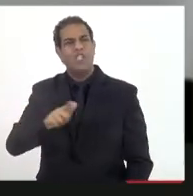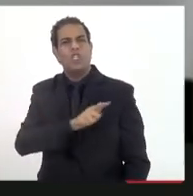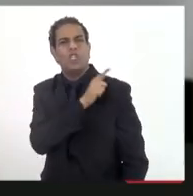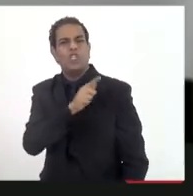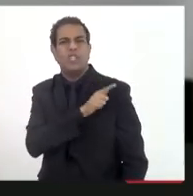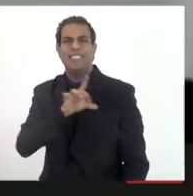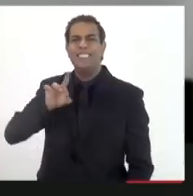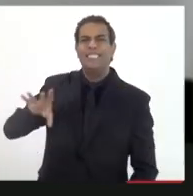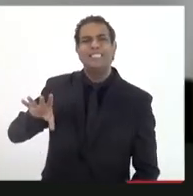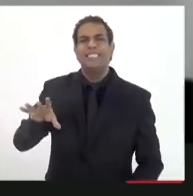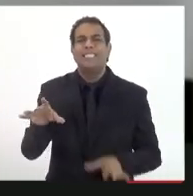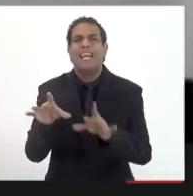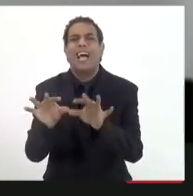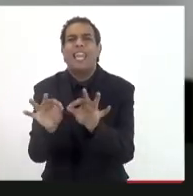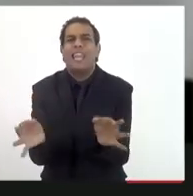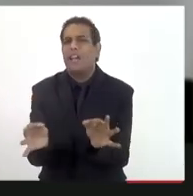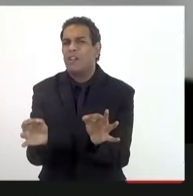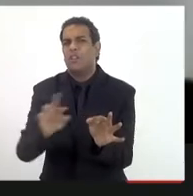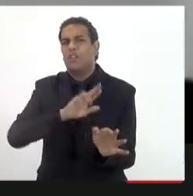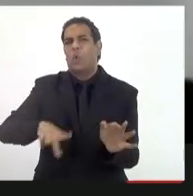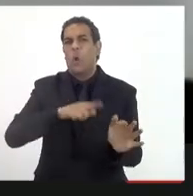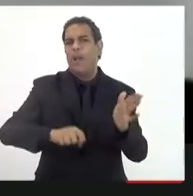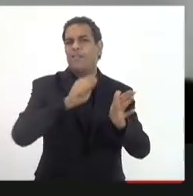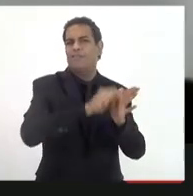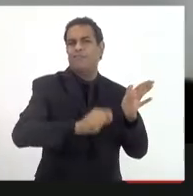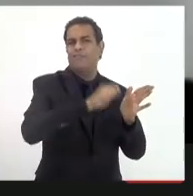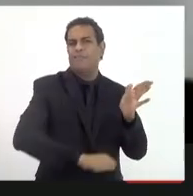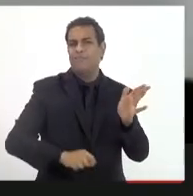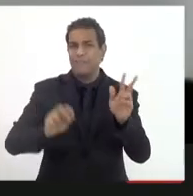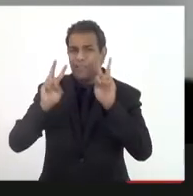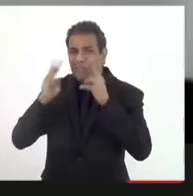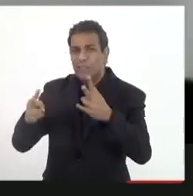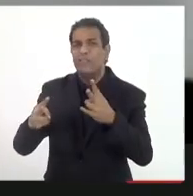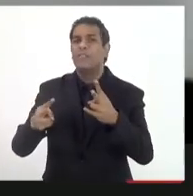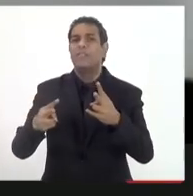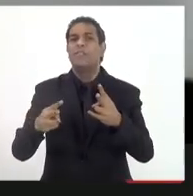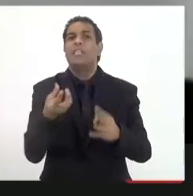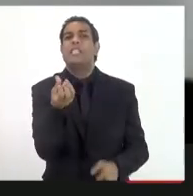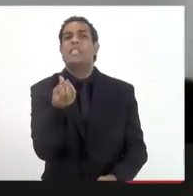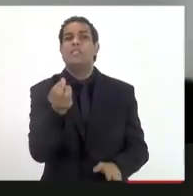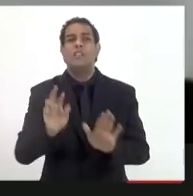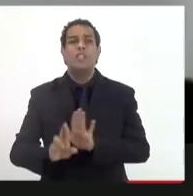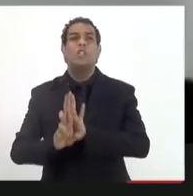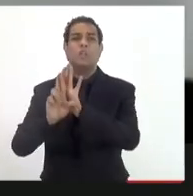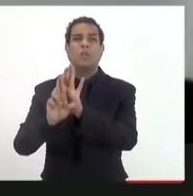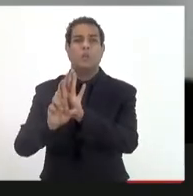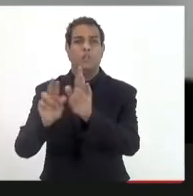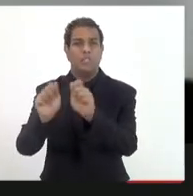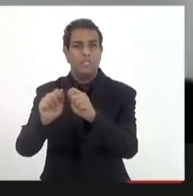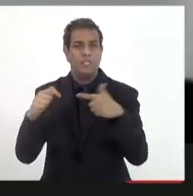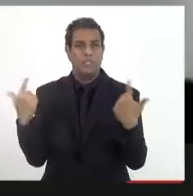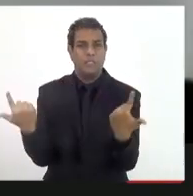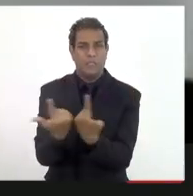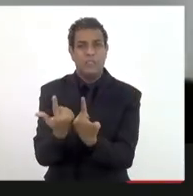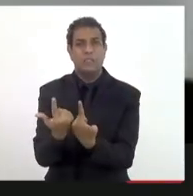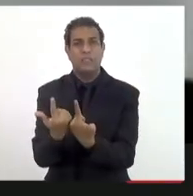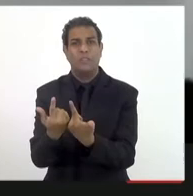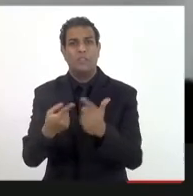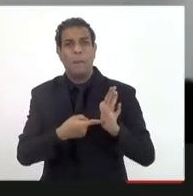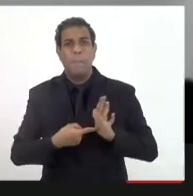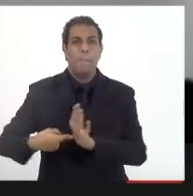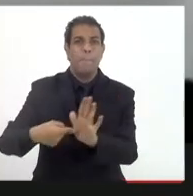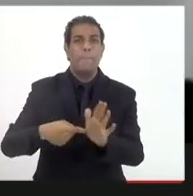enfim, um detalhe, não é redacional, mas é um detalhe, no inciso 5, que fala da representação da Assembleia indicada pelo presidente,